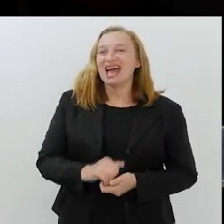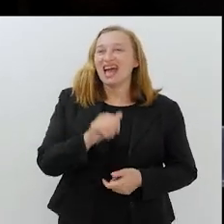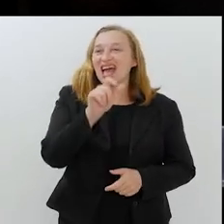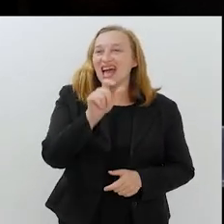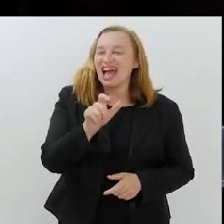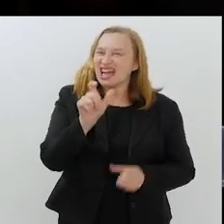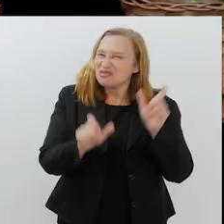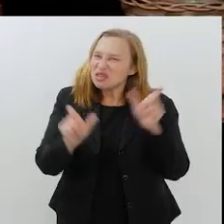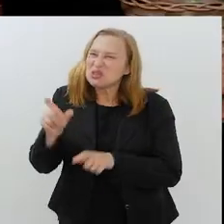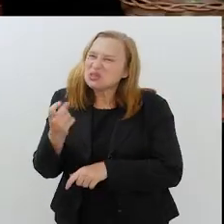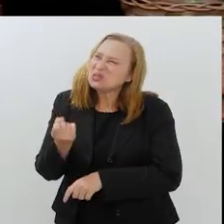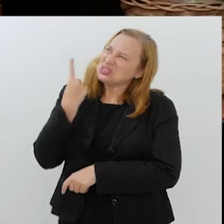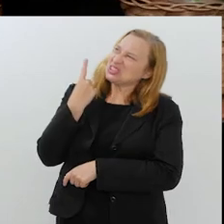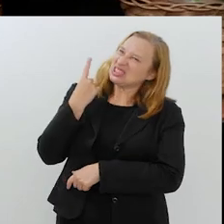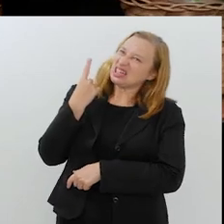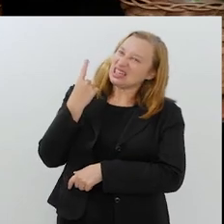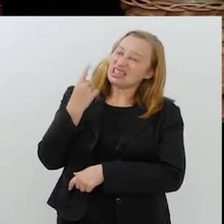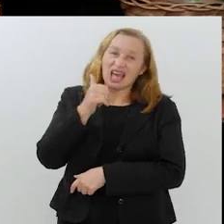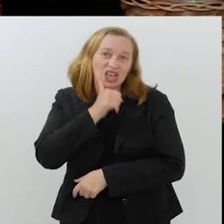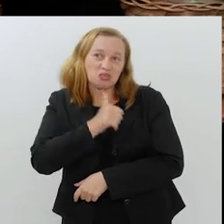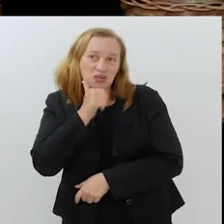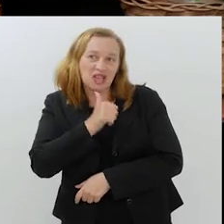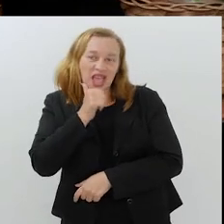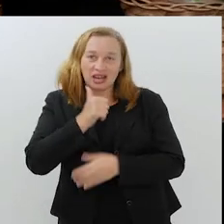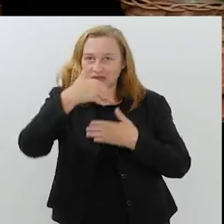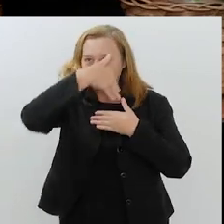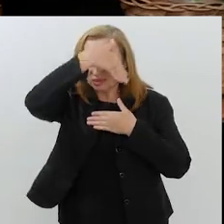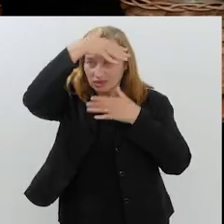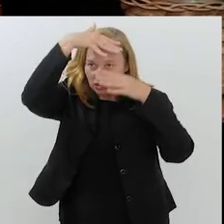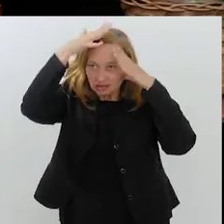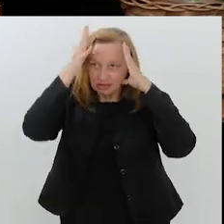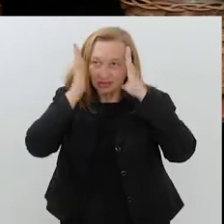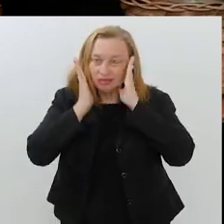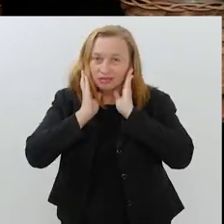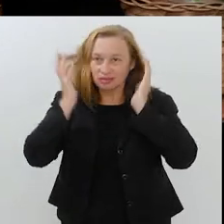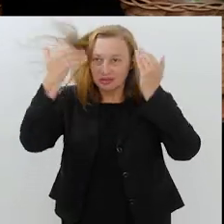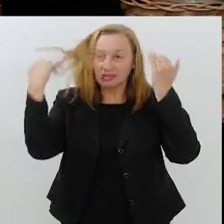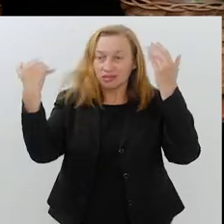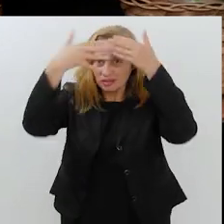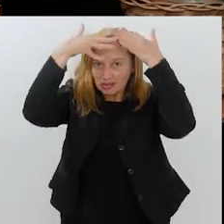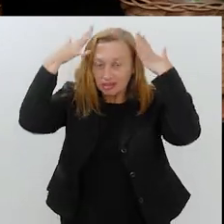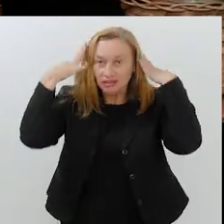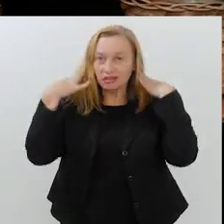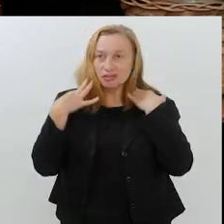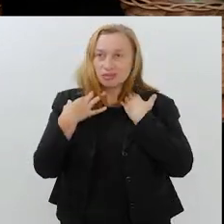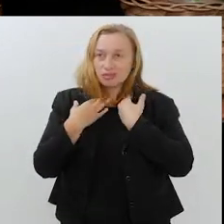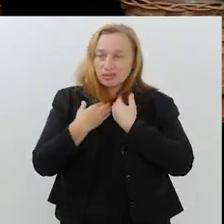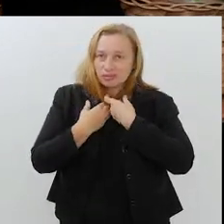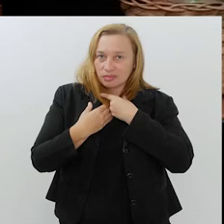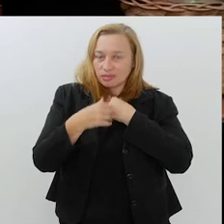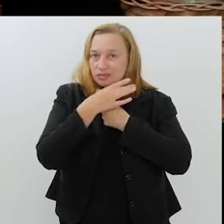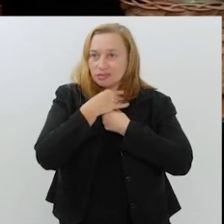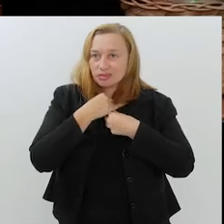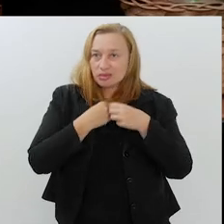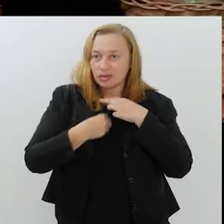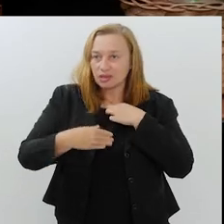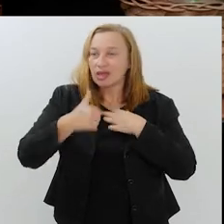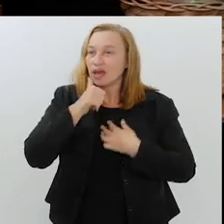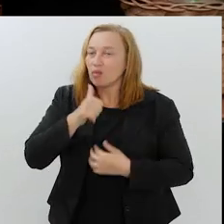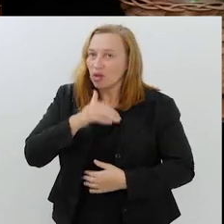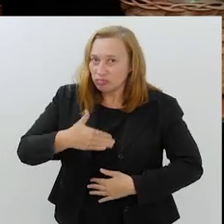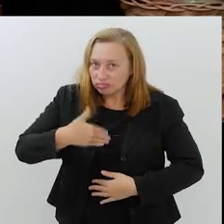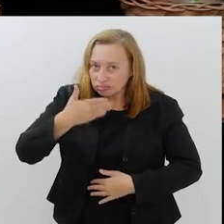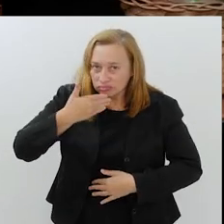Mas as pessoas estranham, por exemplo, porque as mulheres vão de hijab. Hijab, todos sabem, aquele lenço que a mulher muçulmana